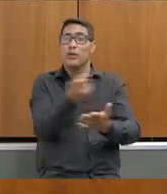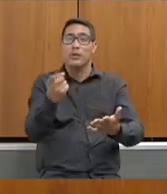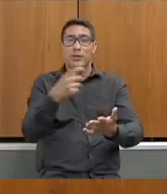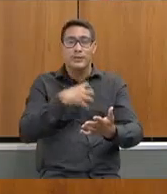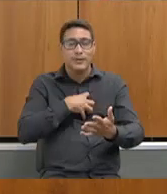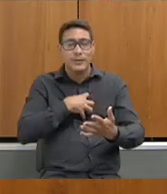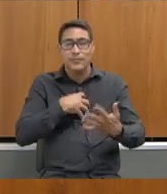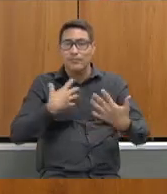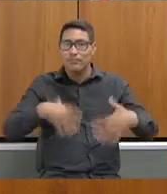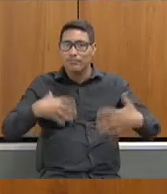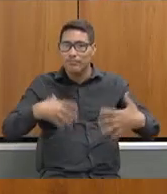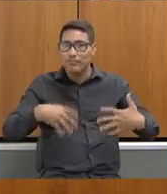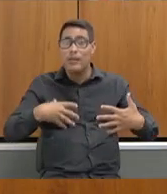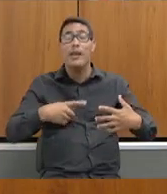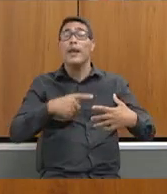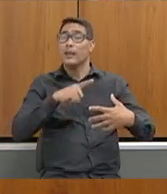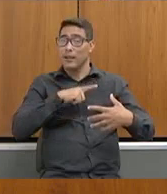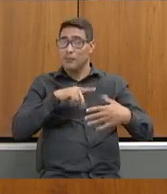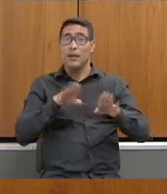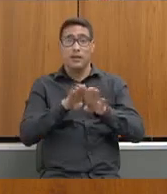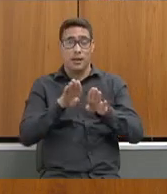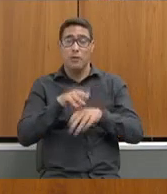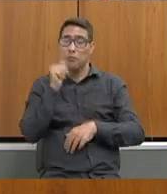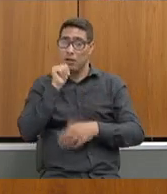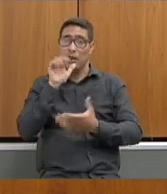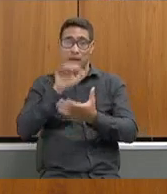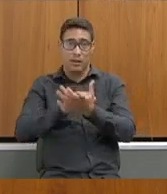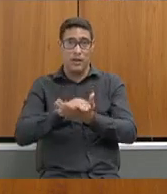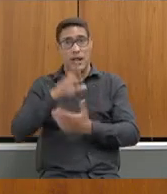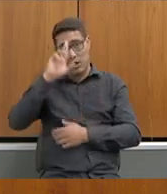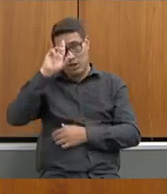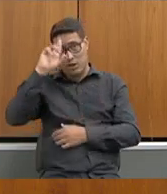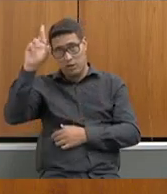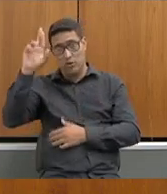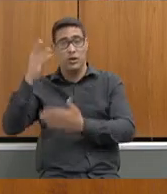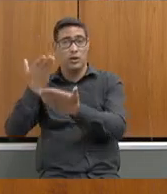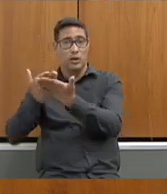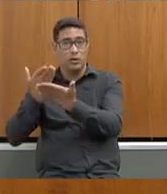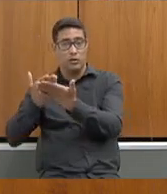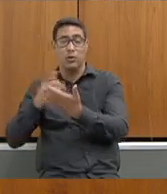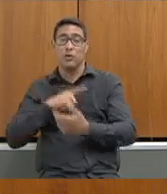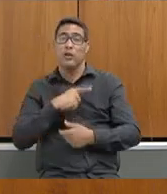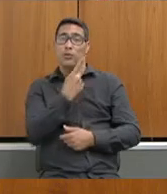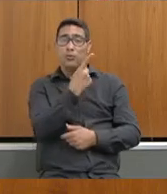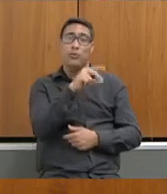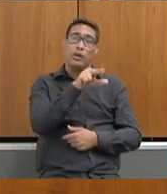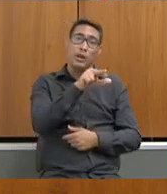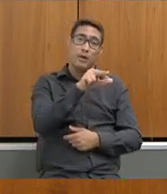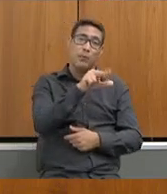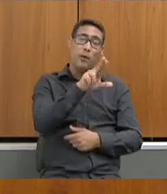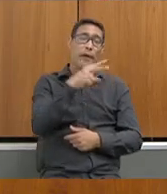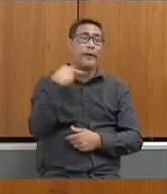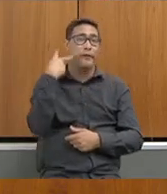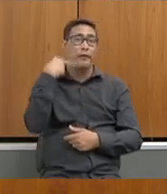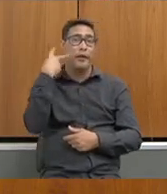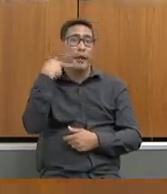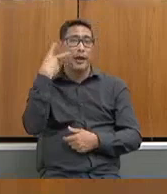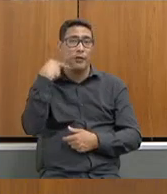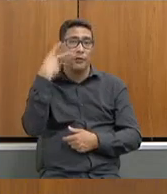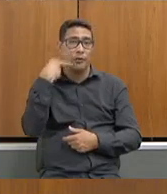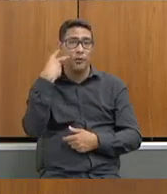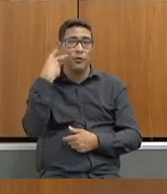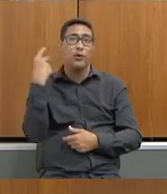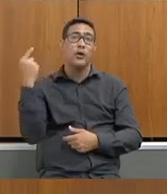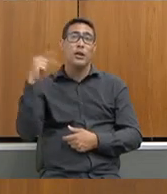Ele que tem uma esposa que também é diretora de escola, um irmão que é vereador no município, dois filhos bebês.